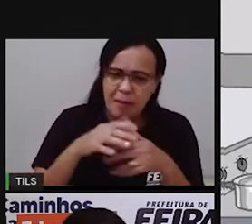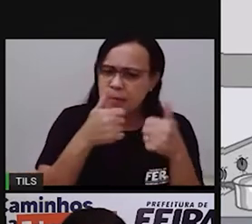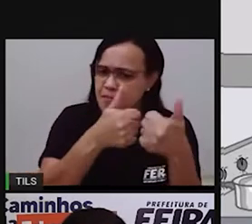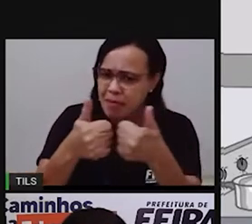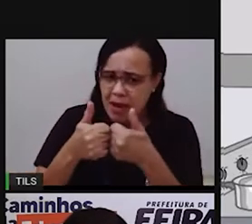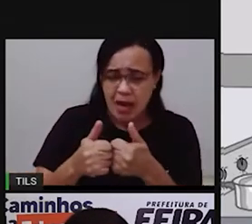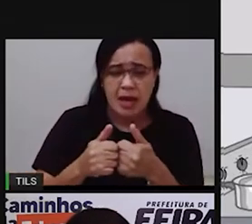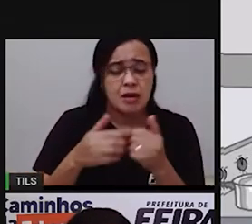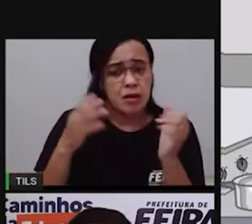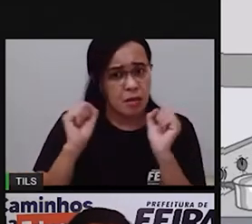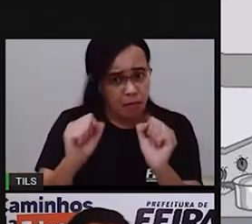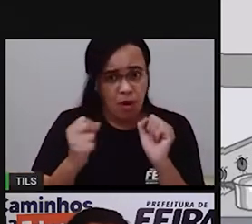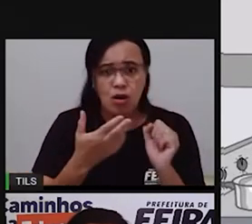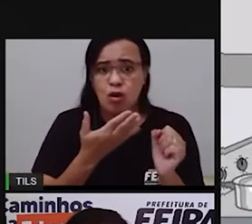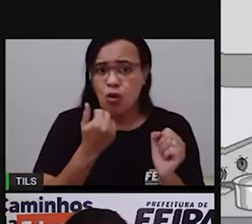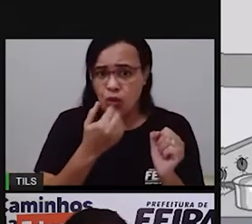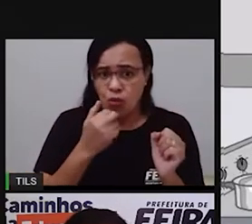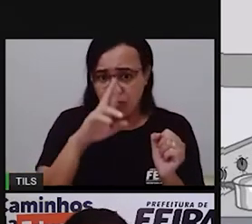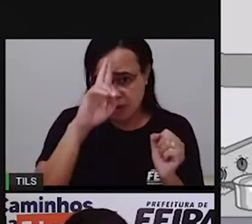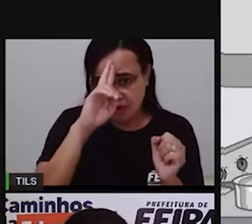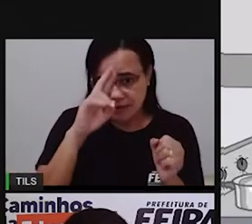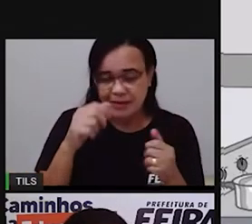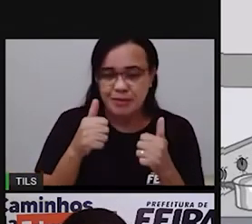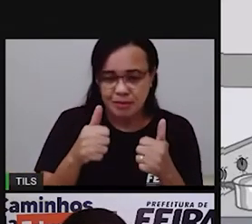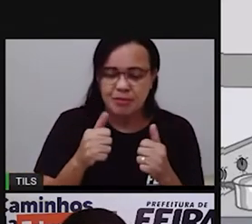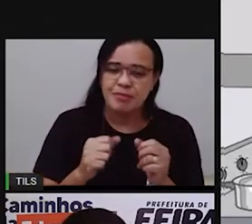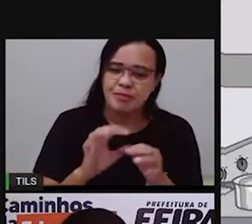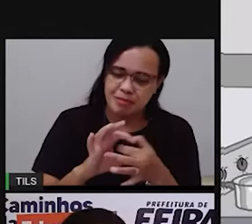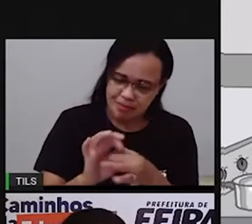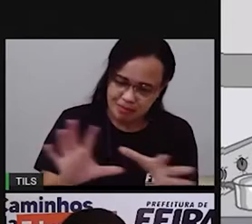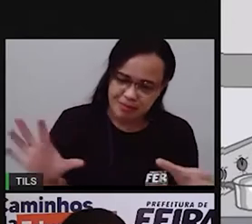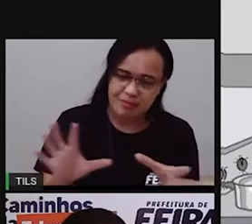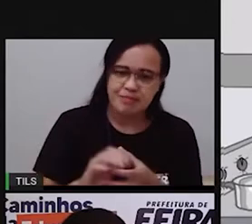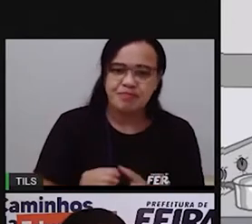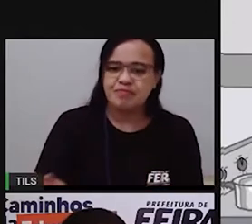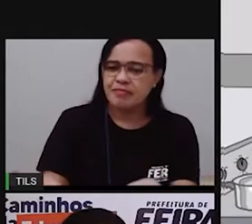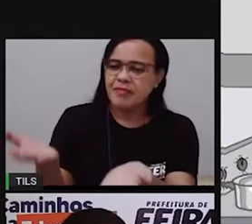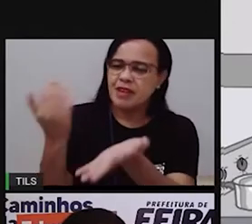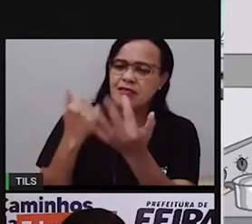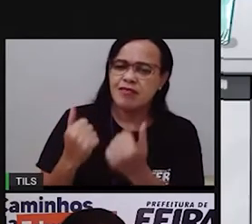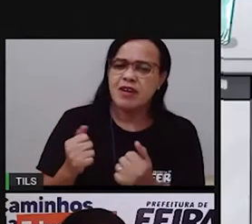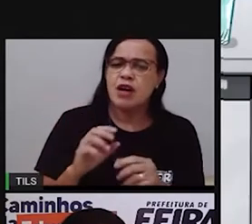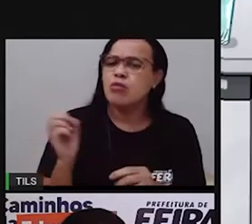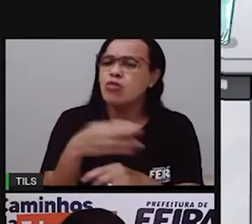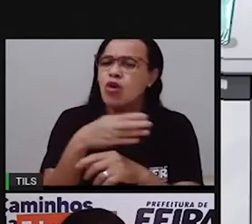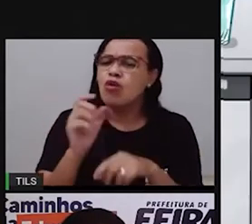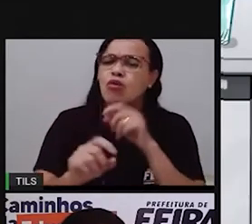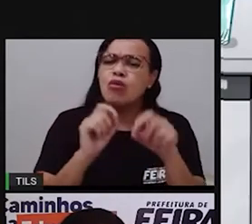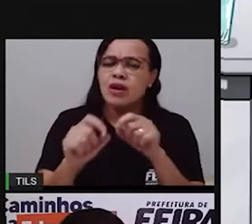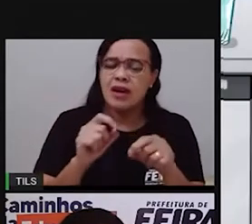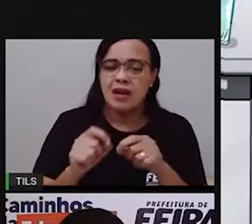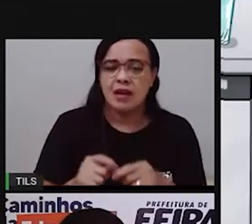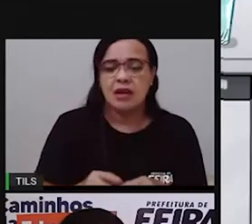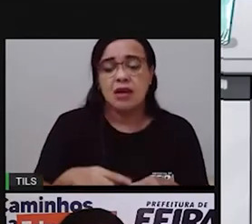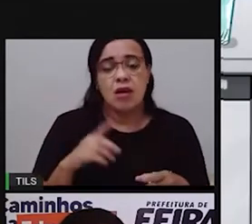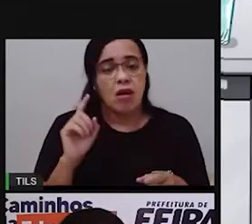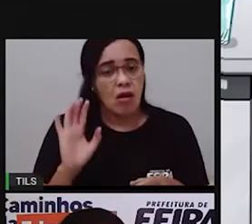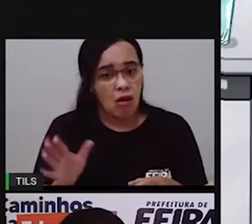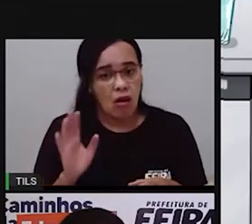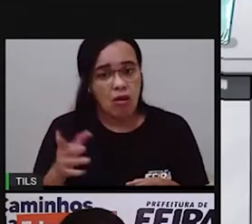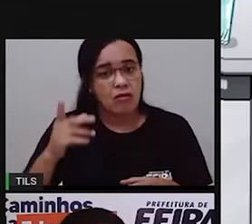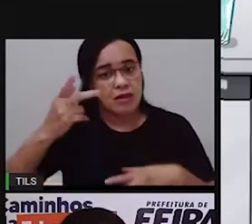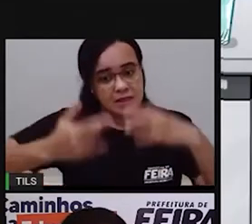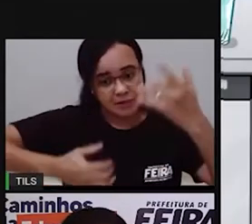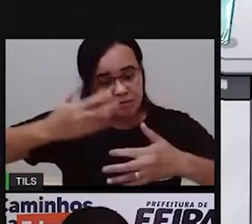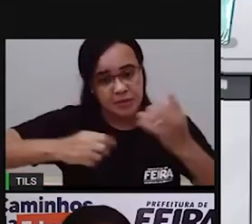pode, filha! Oi, pessoal! Tudo bem? Vamos entrando! Quais são as novidades? Olá, Dona Dulce! Desta vez vamos